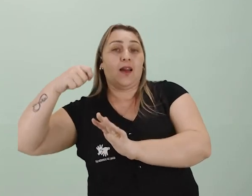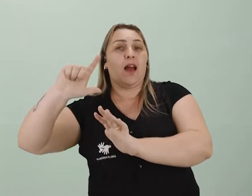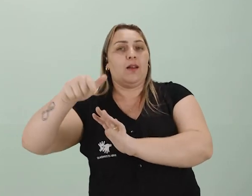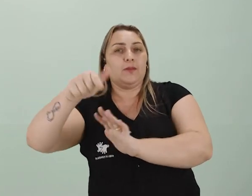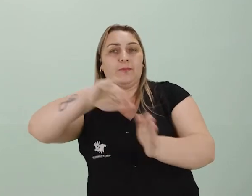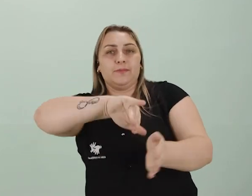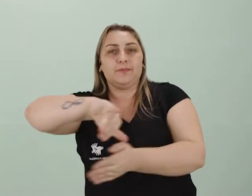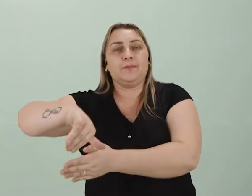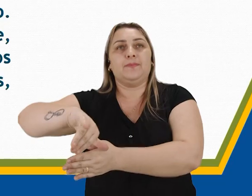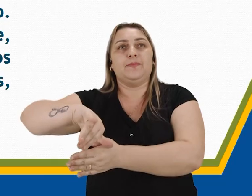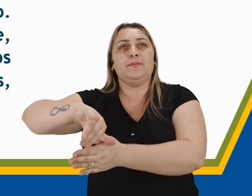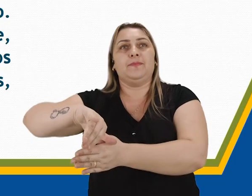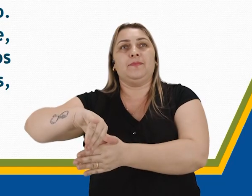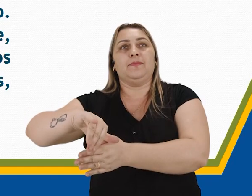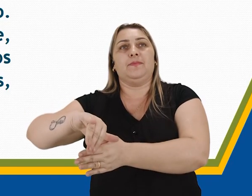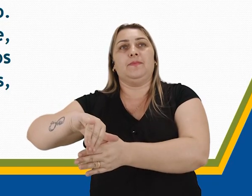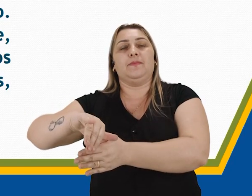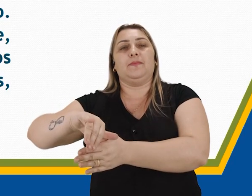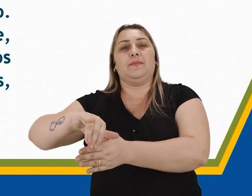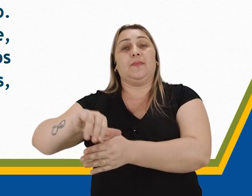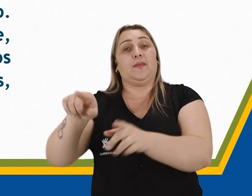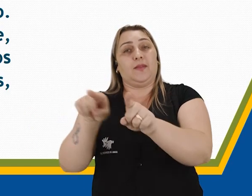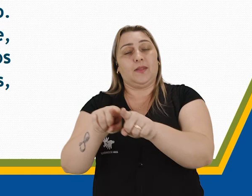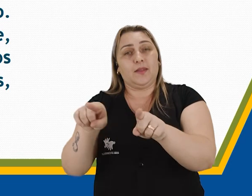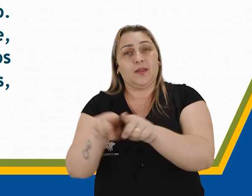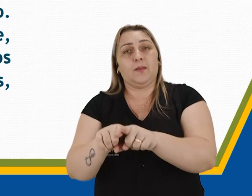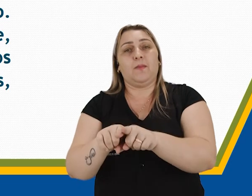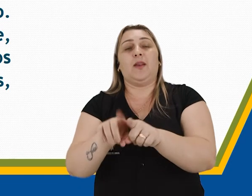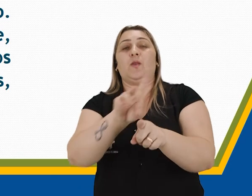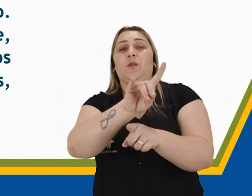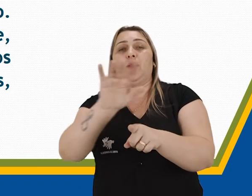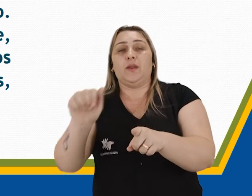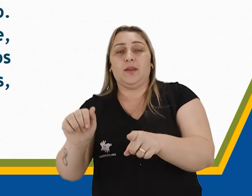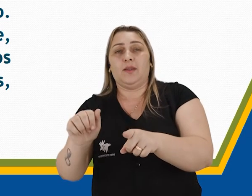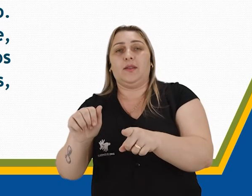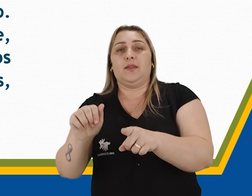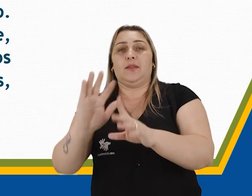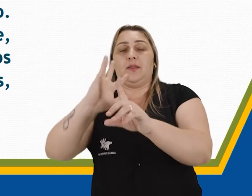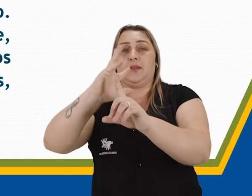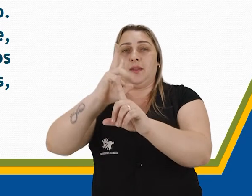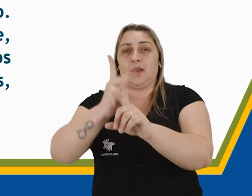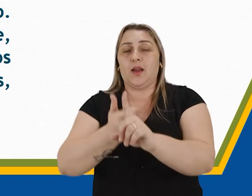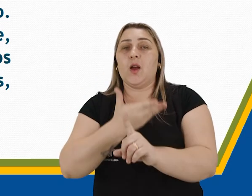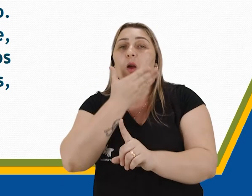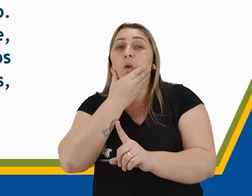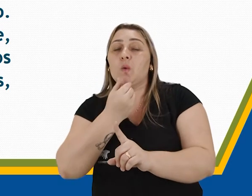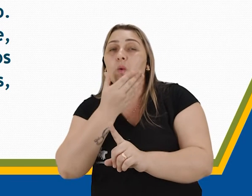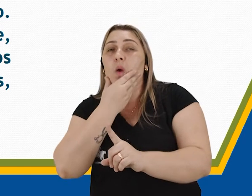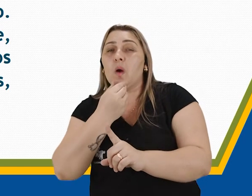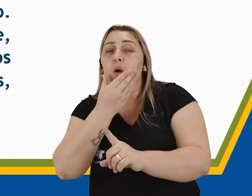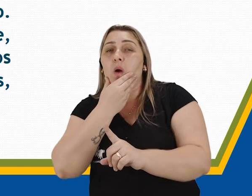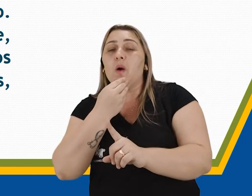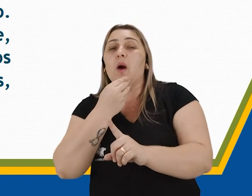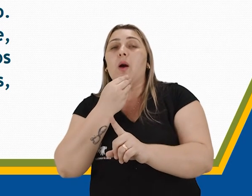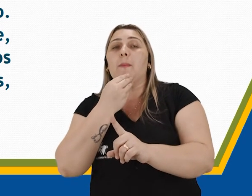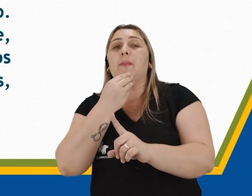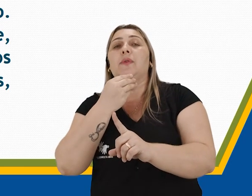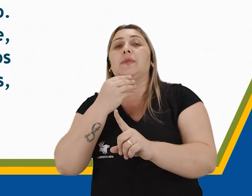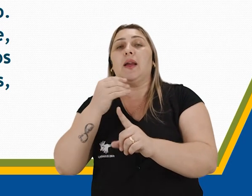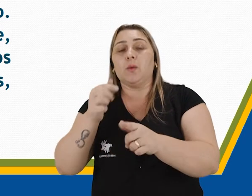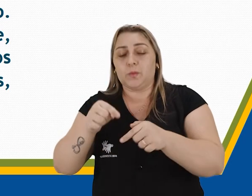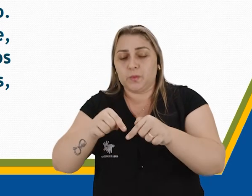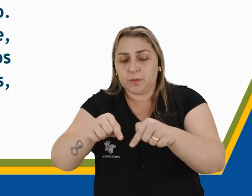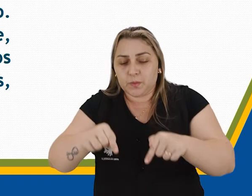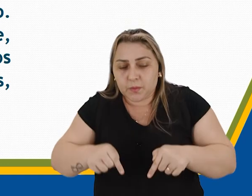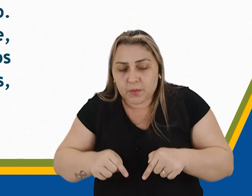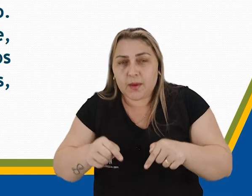outra manifestação ainda datada da arte do homem das cavernas são os geoglifos,